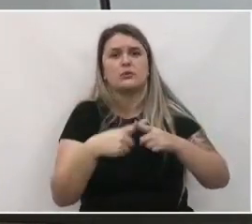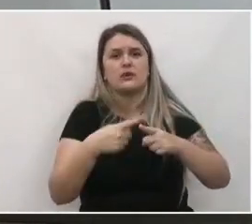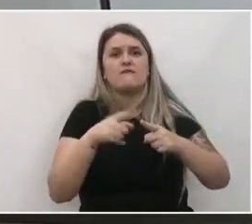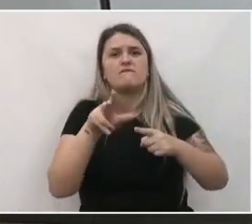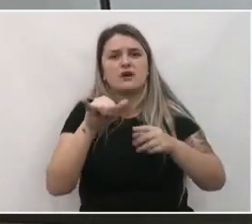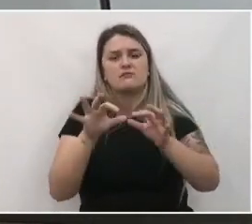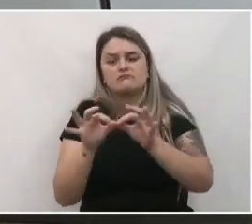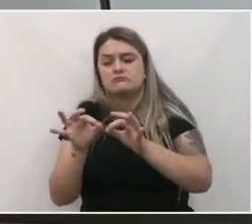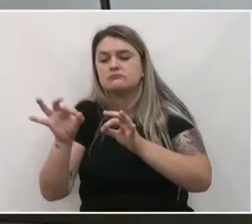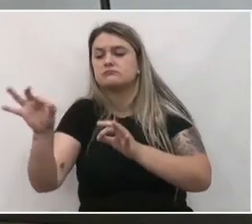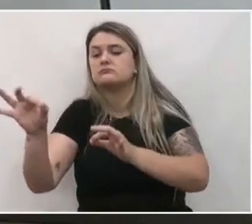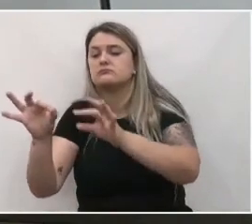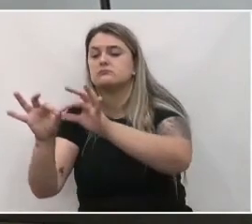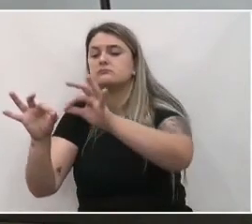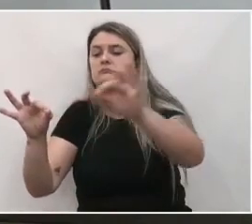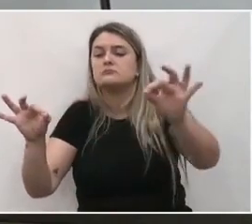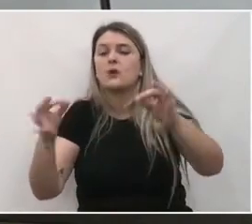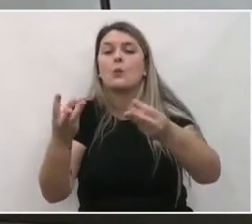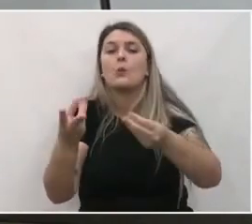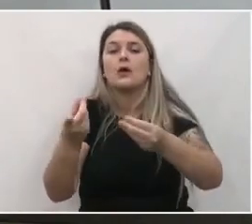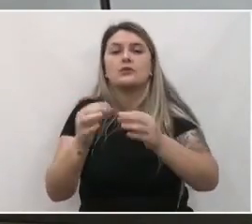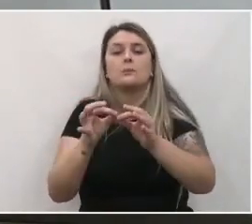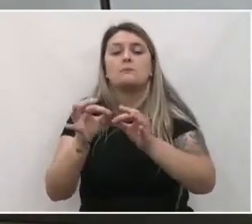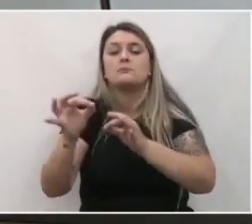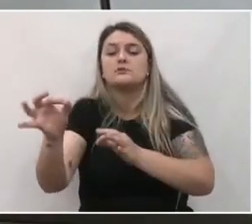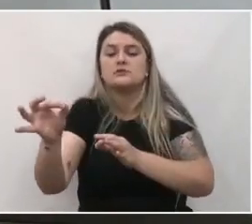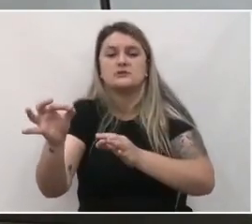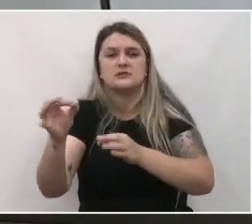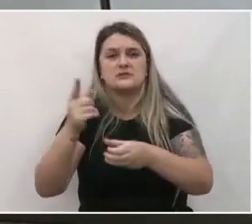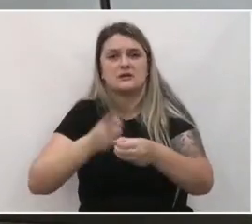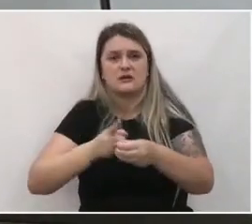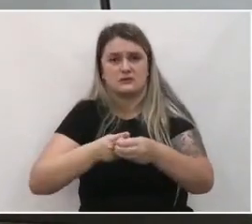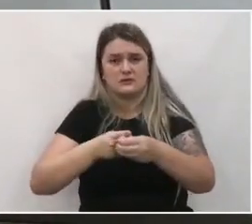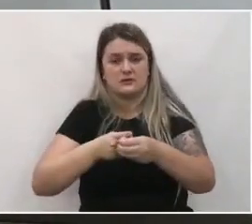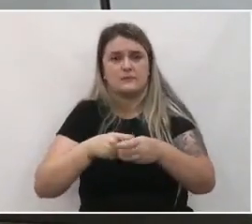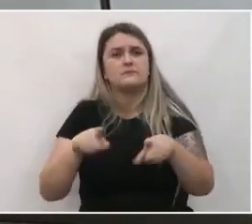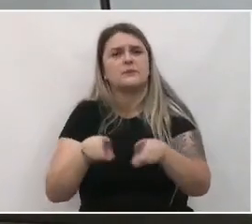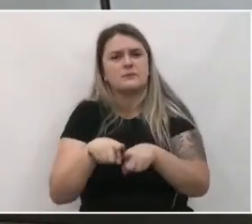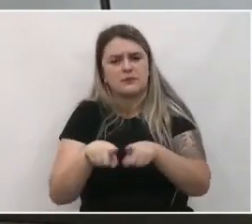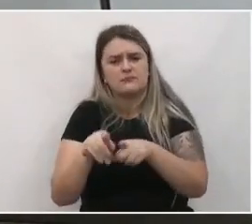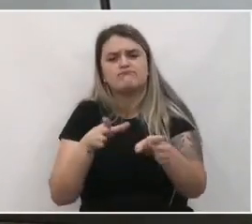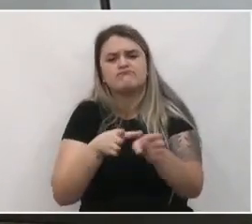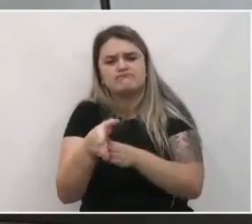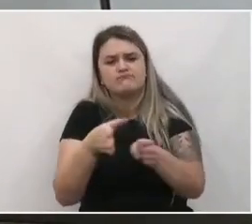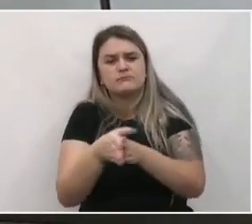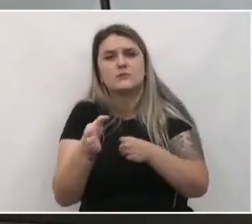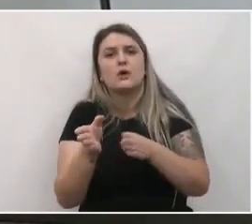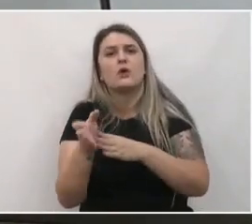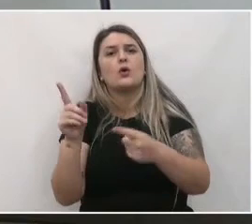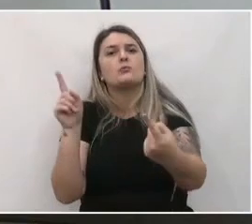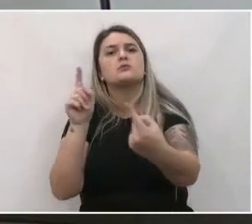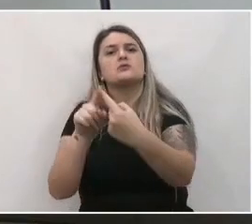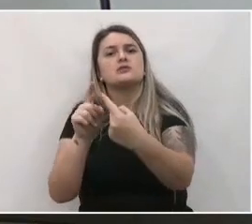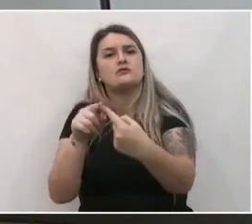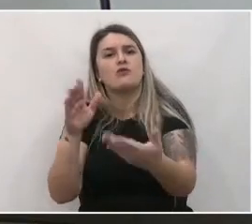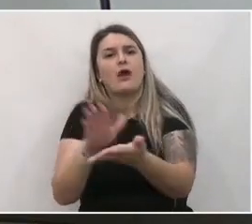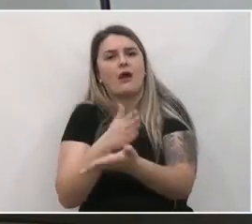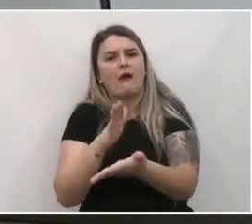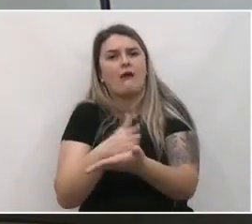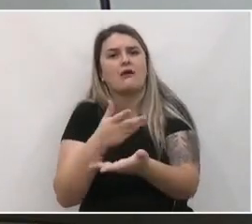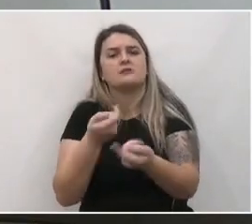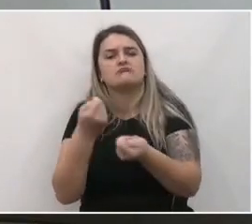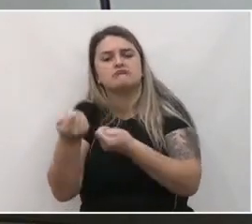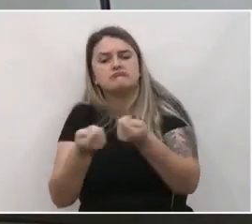urbano, vai orientar isso à luz dos objetivos do desenvolvimento sustentável, dos